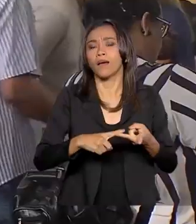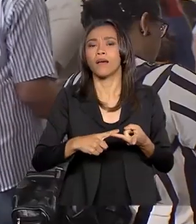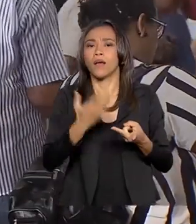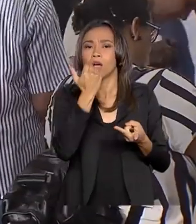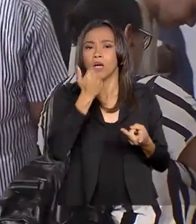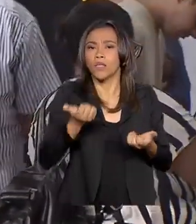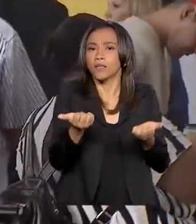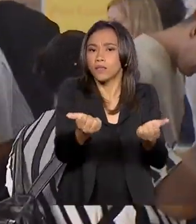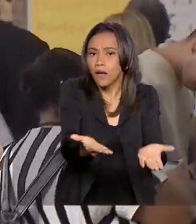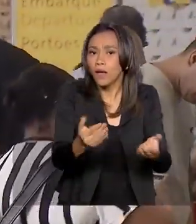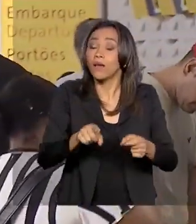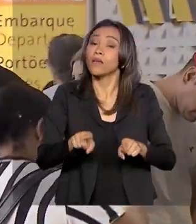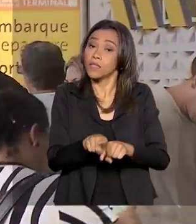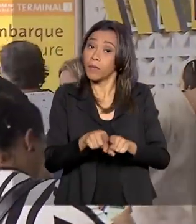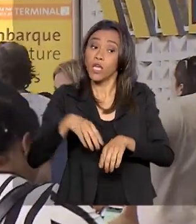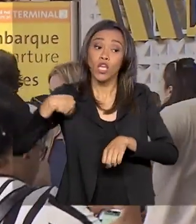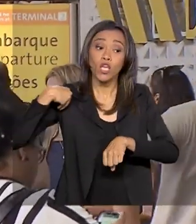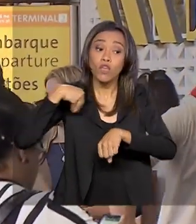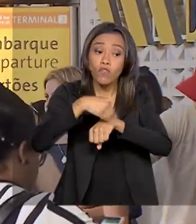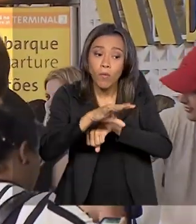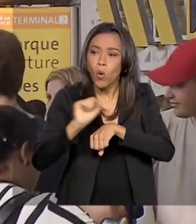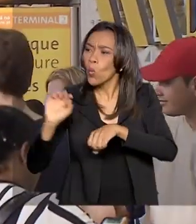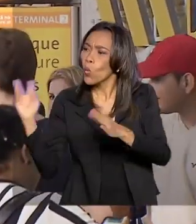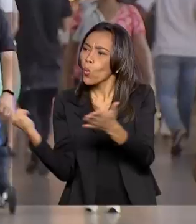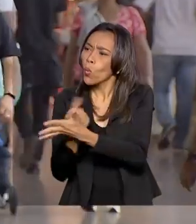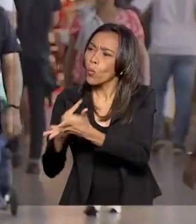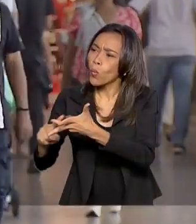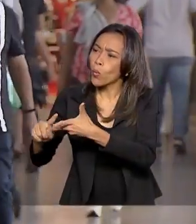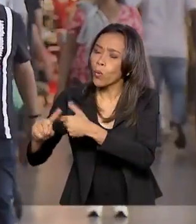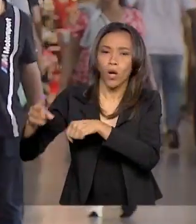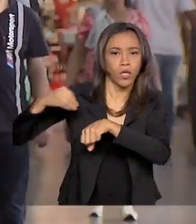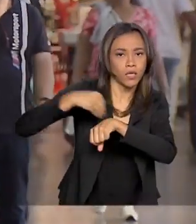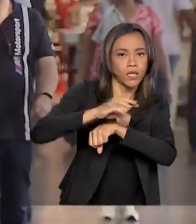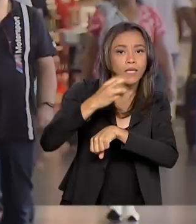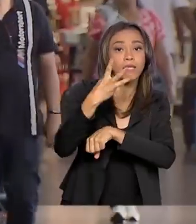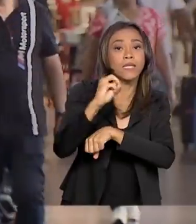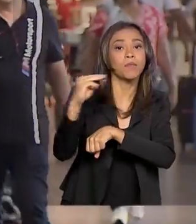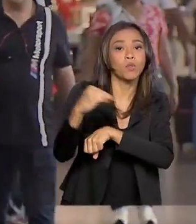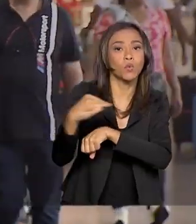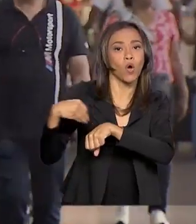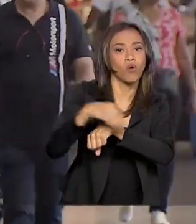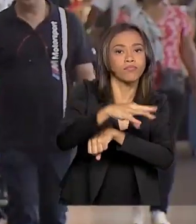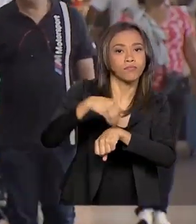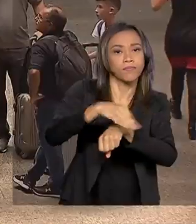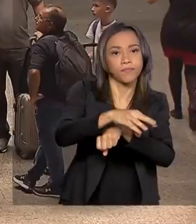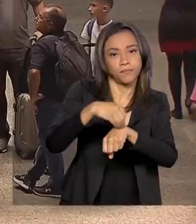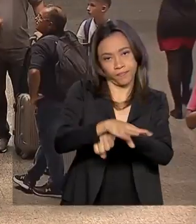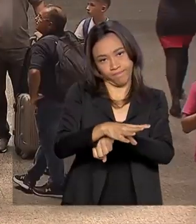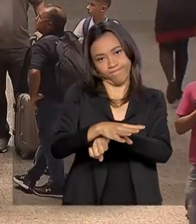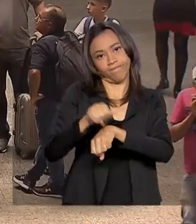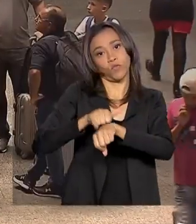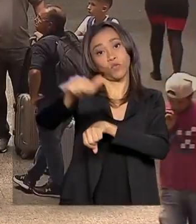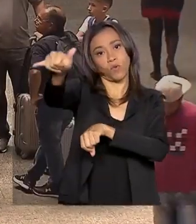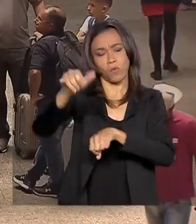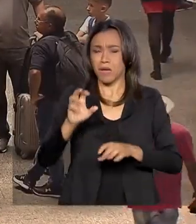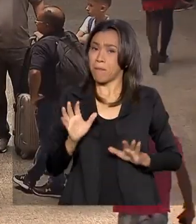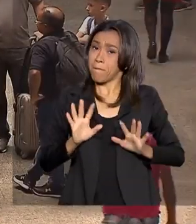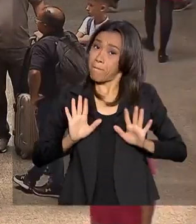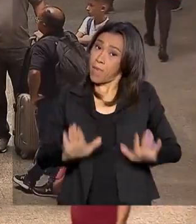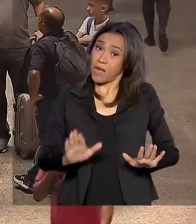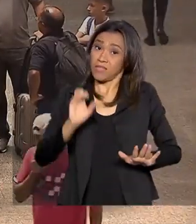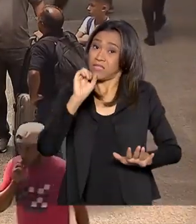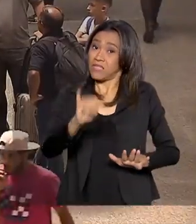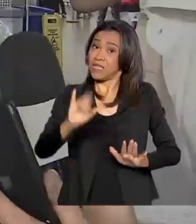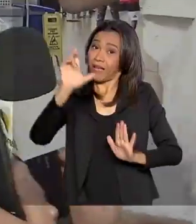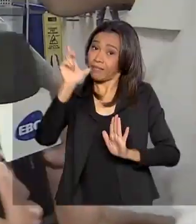além de manter o passageiro informado a cada 30 minutos quanto a previsão de partida dos voos. Mas se atrasar e não